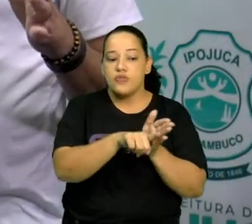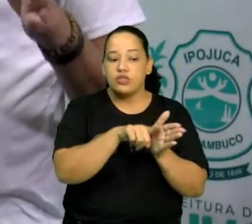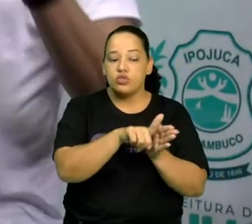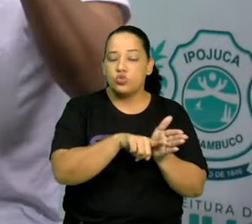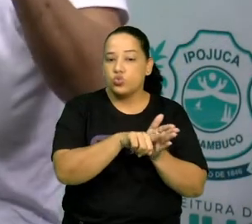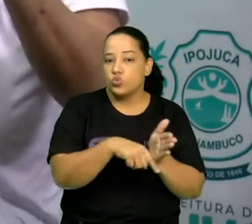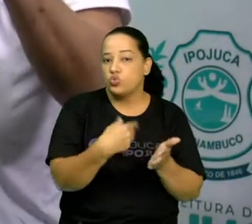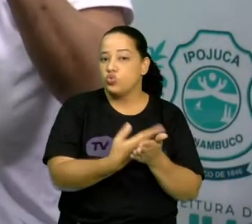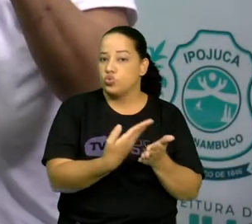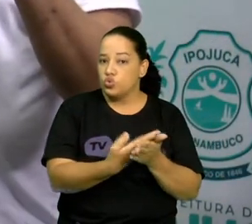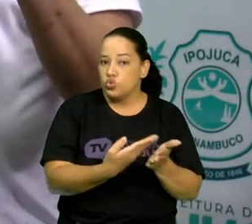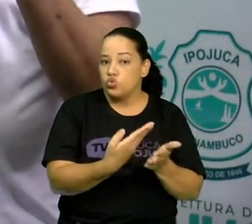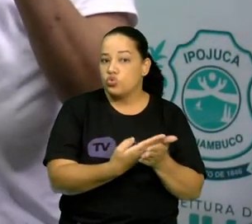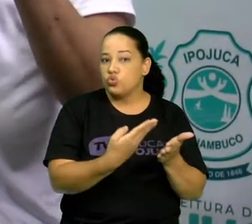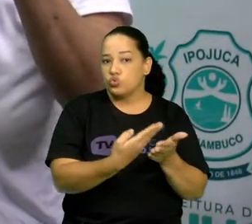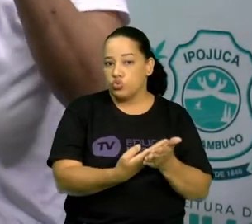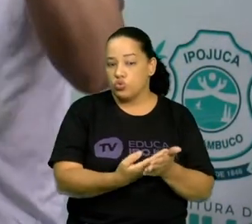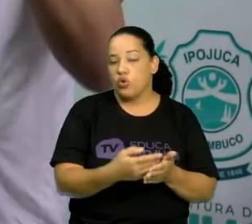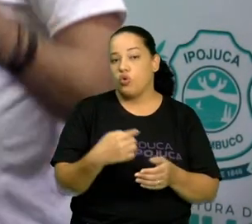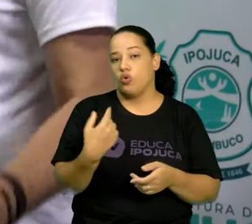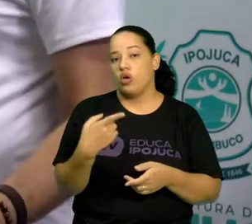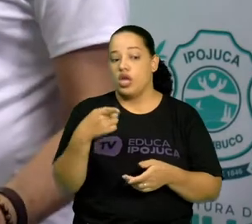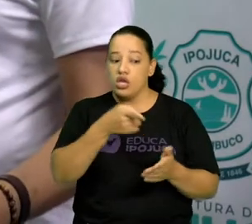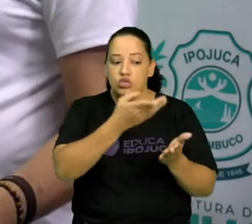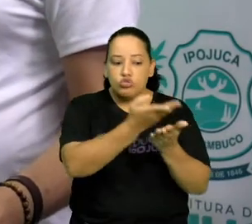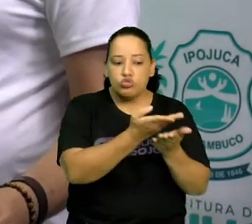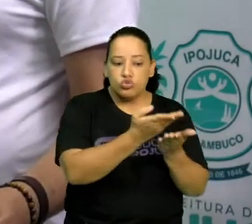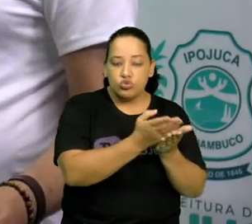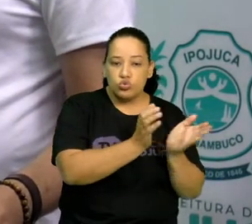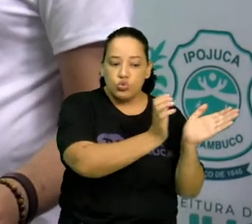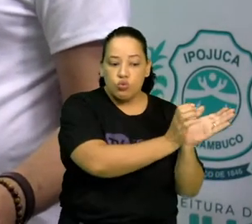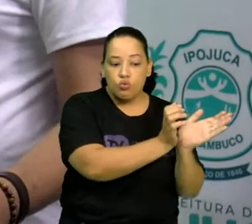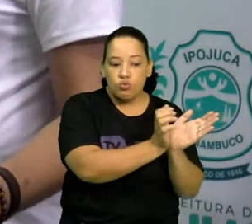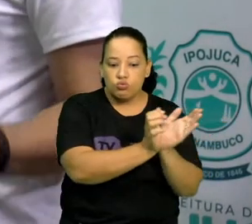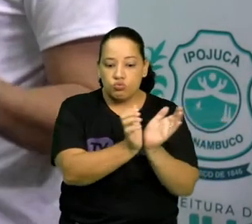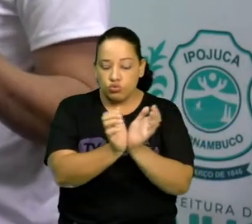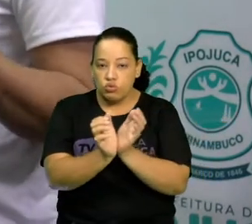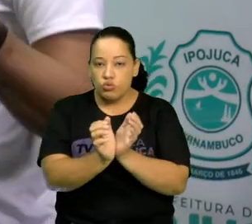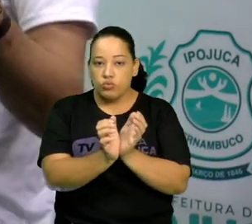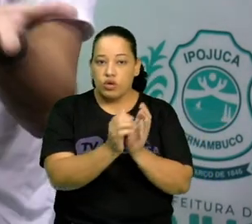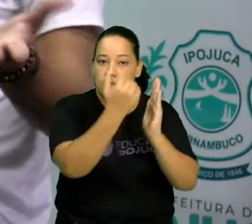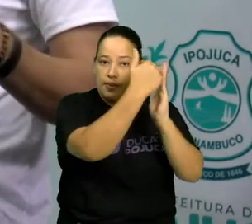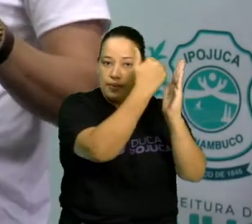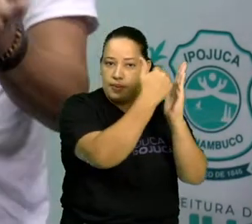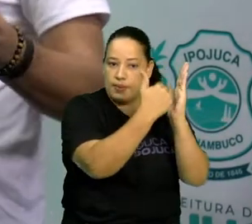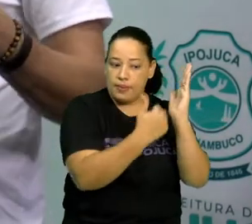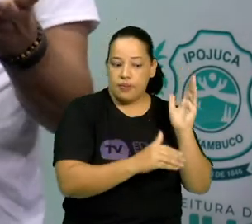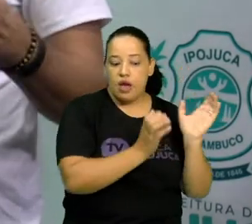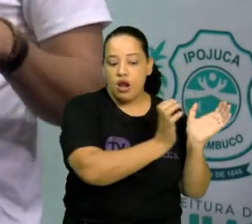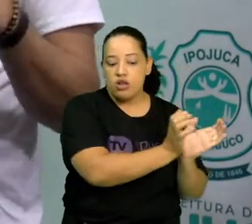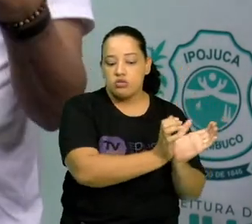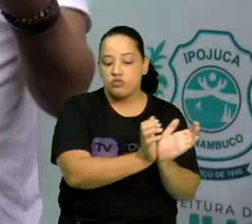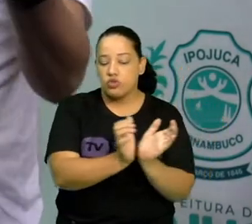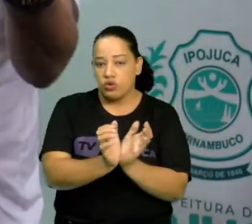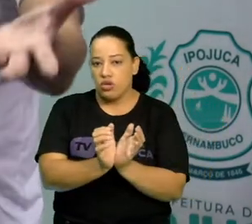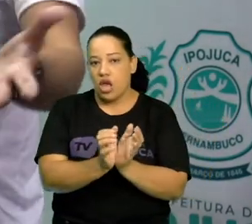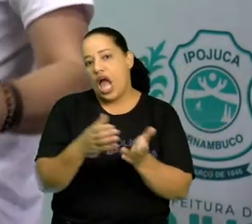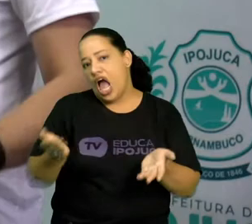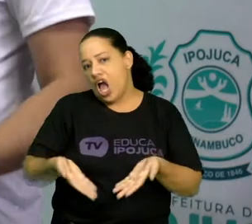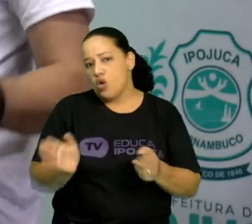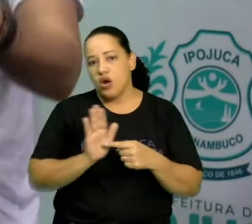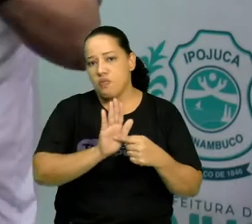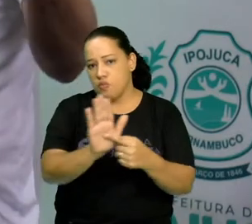estudo que ele classifica os movimentos. Que é bem que não vale a pena a gente trabalhar aqui, porque,